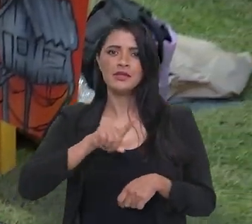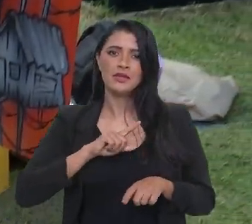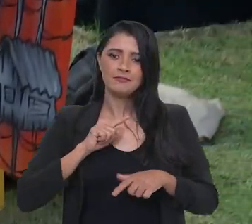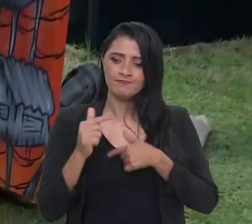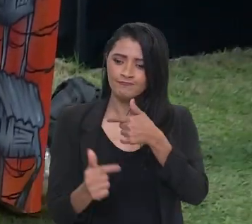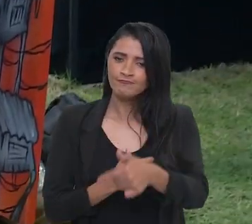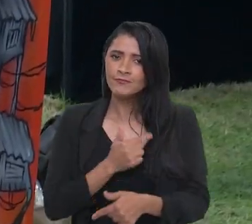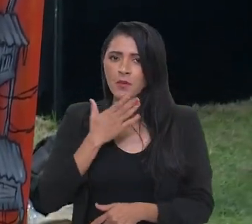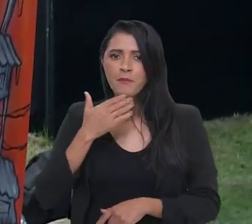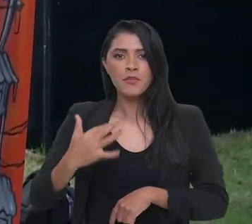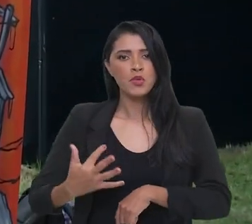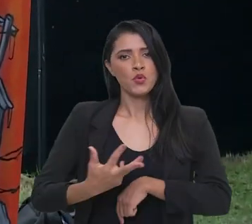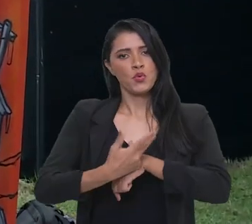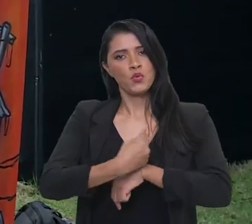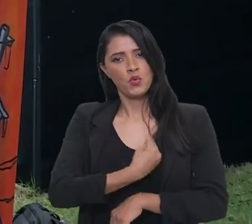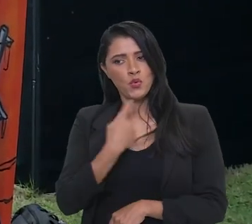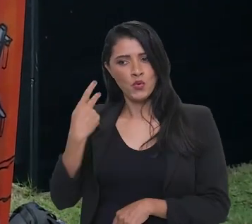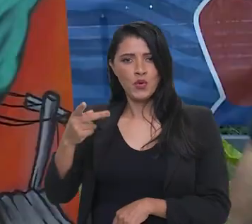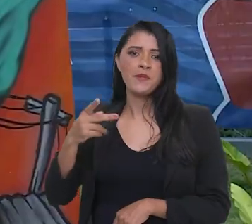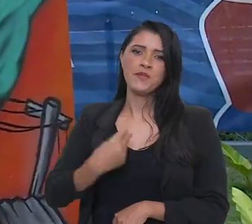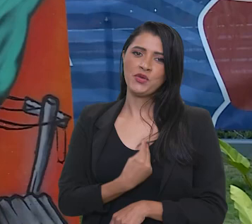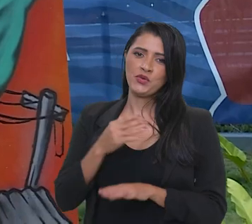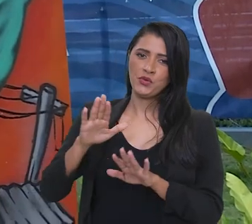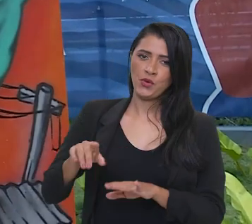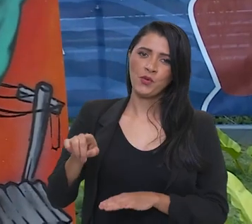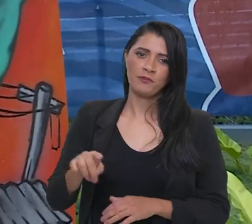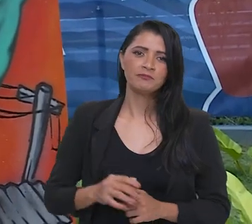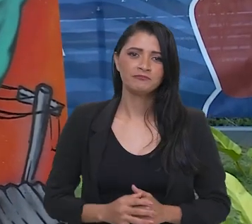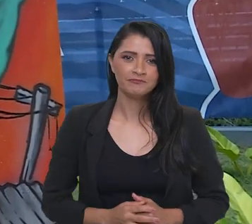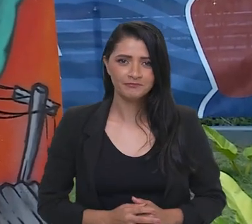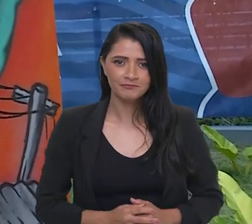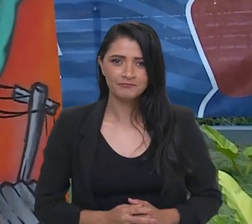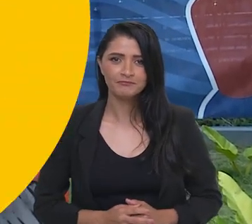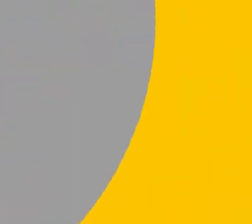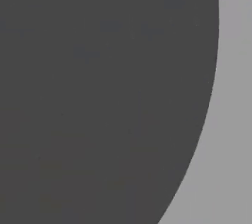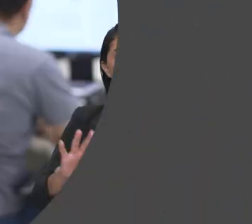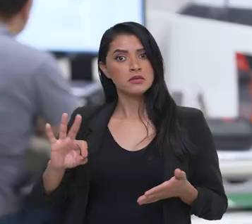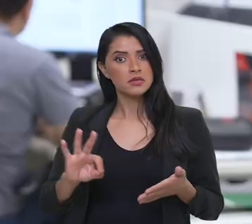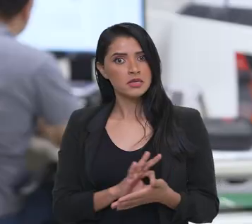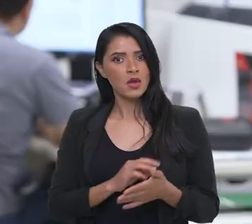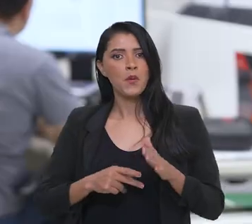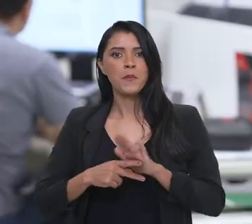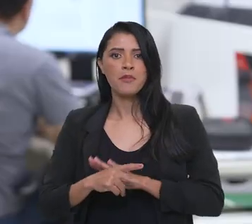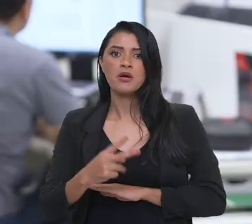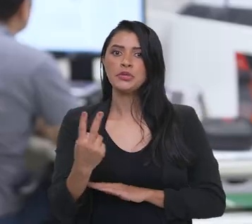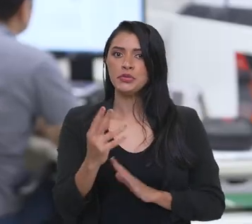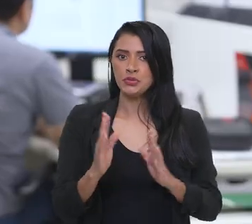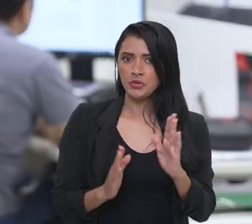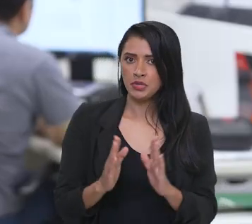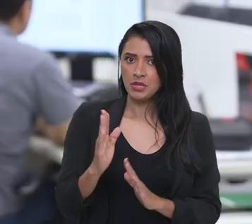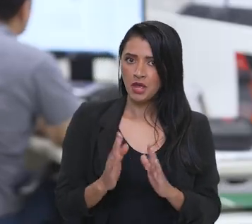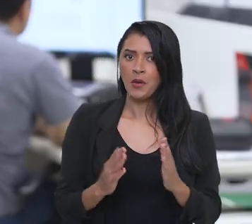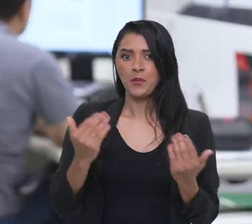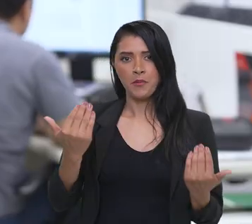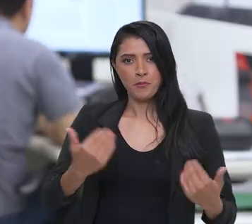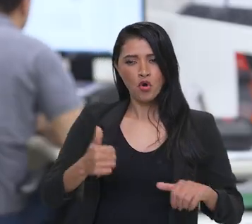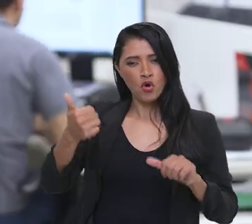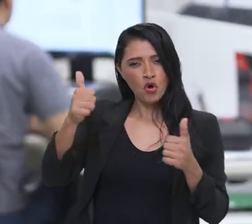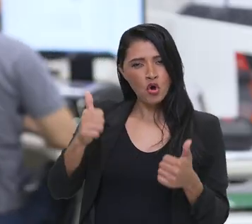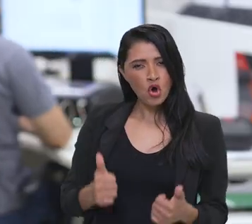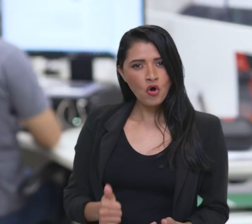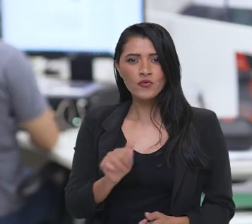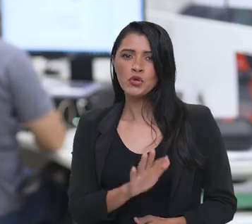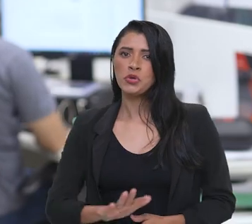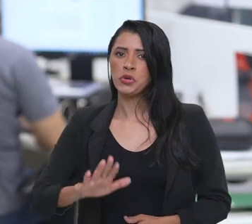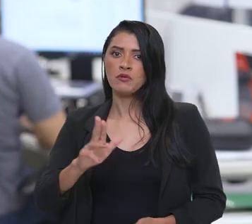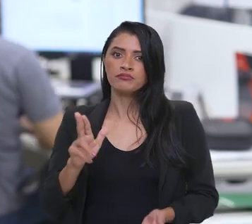e atuar para melhorar a qualidade de vida das pessoas que moram nelas. As inscrições para a segunda etapa do Exame